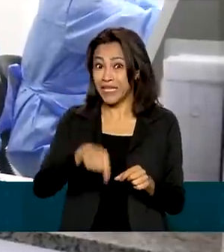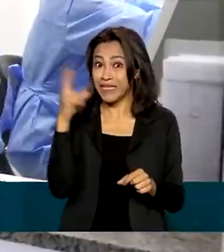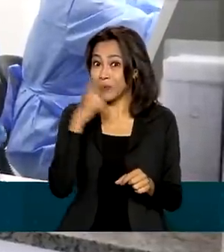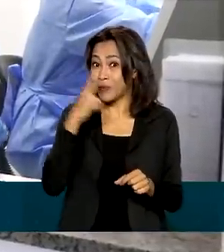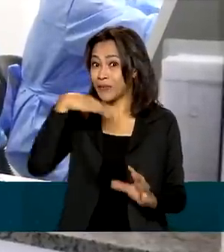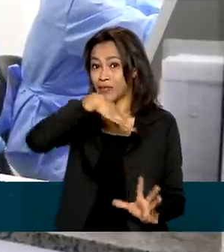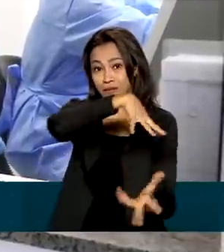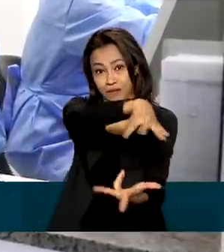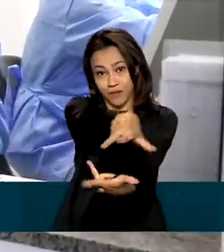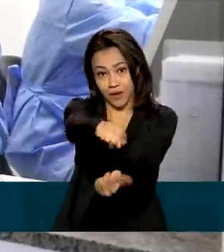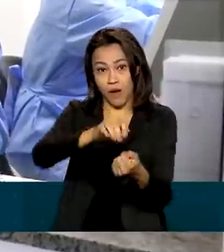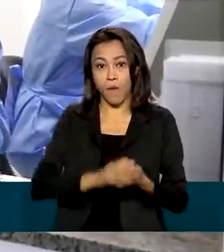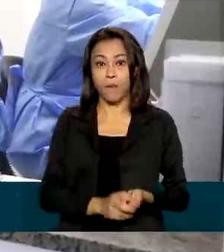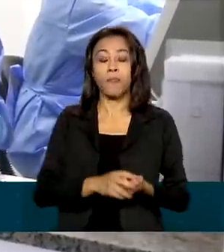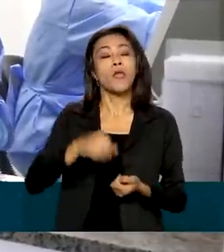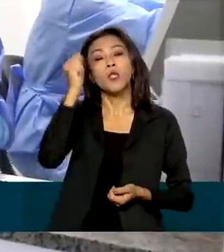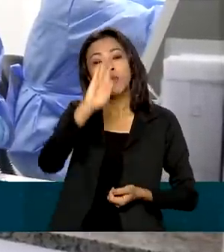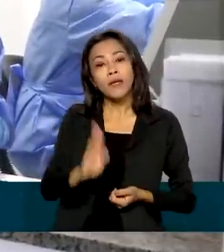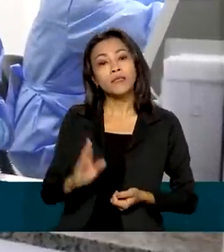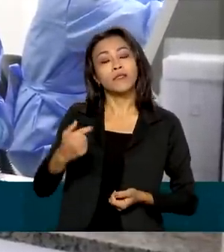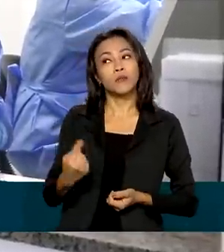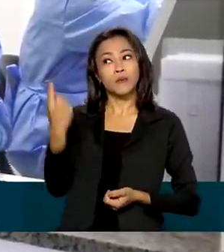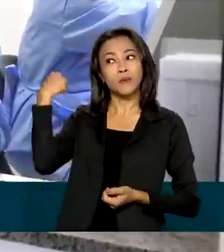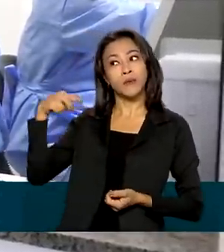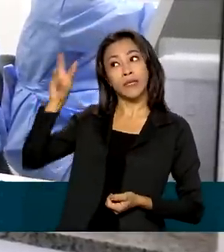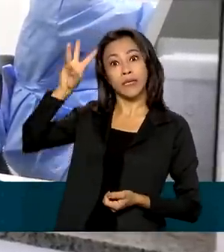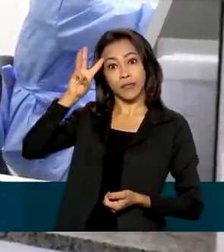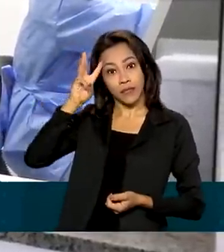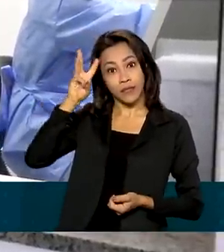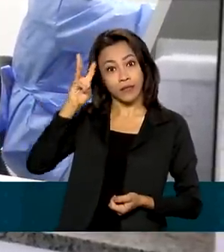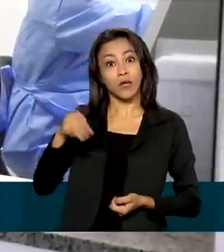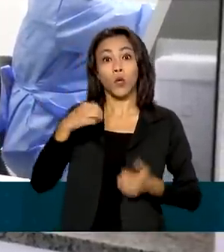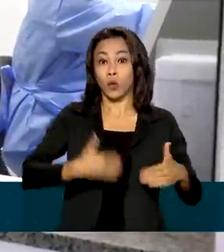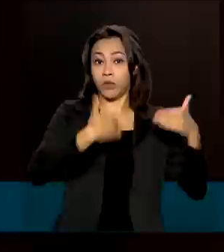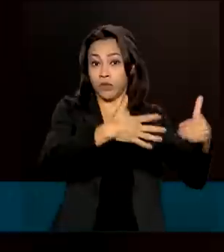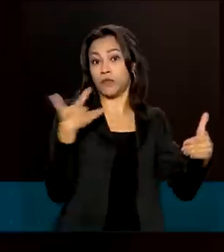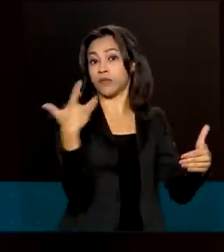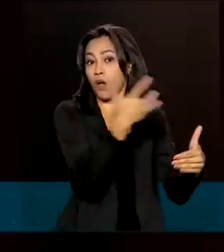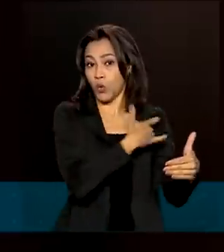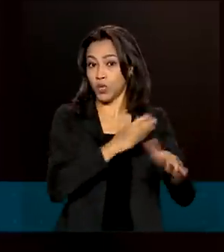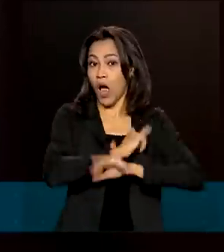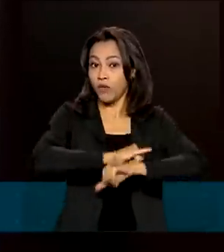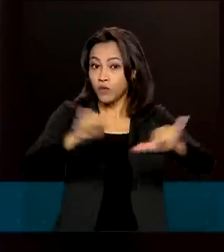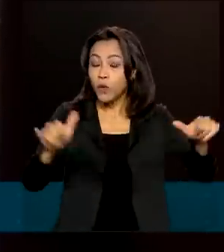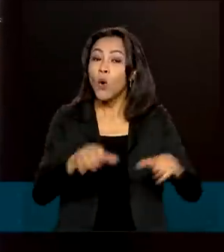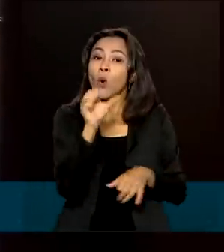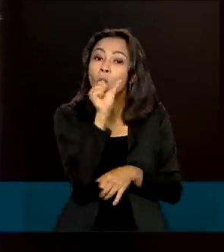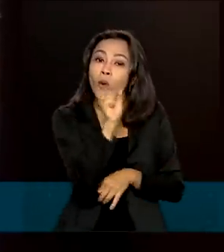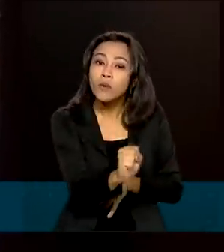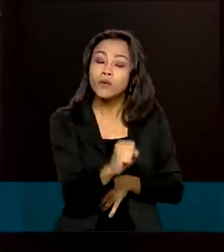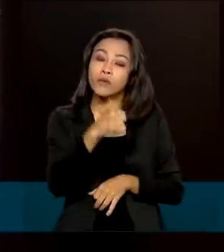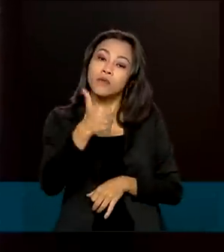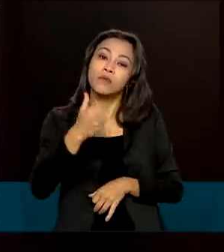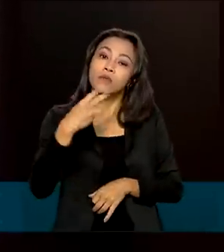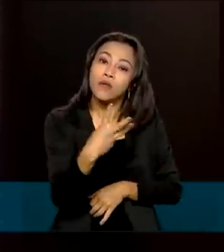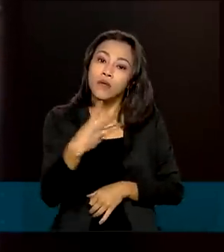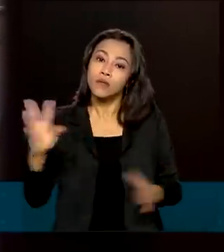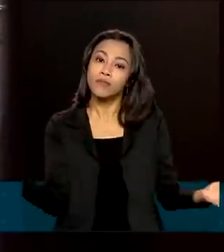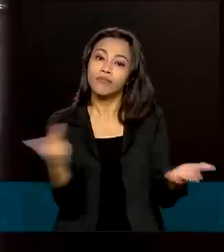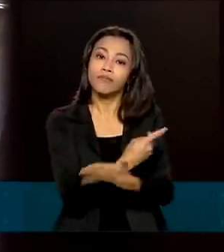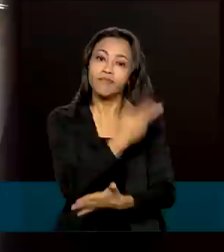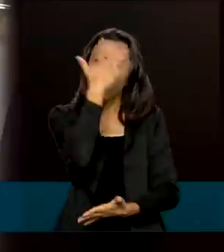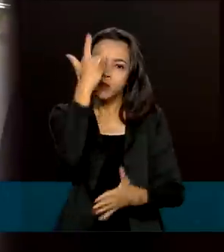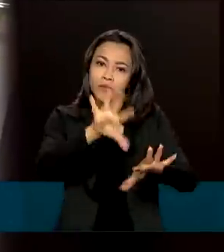No Brasil, até esta terça-feira, o Ministério da Saúde havia confirmado aqui no país 813 casos da doença.